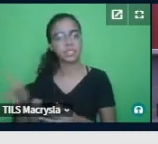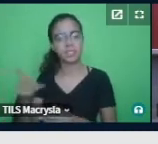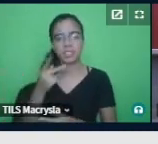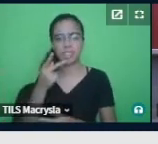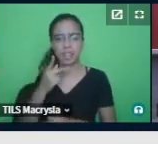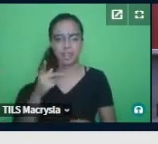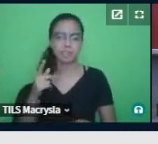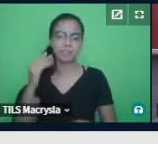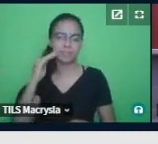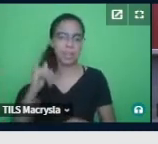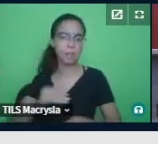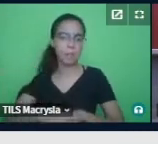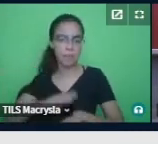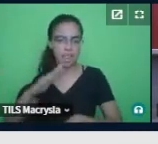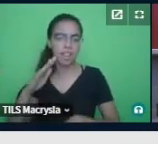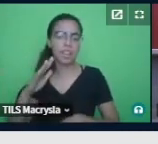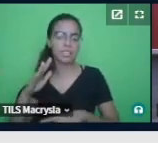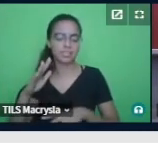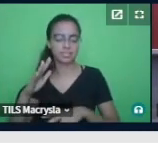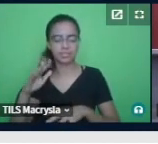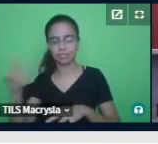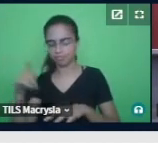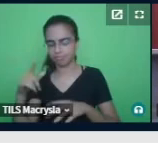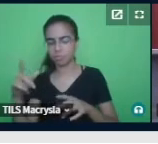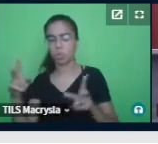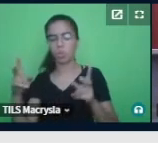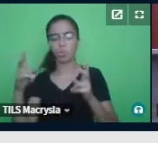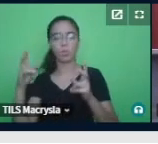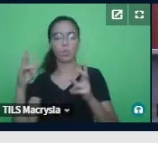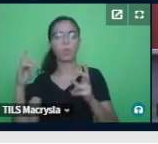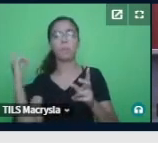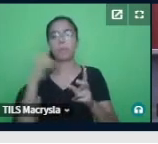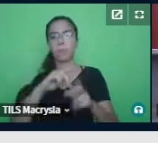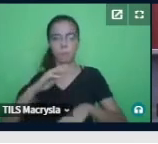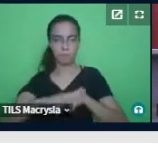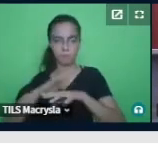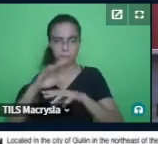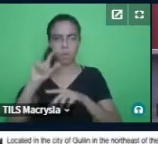todo, então impactou tanto, que ela inclusive